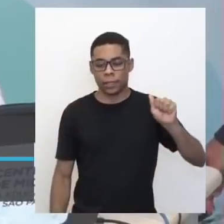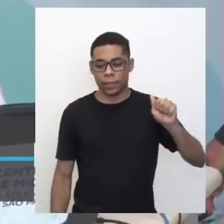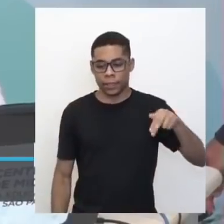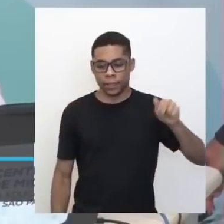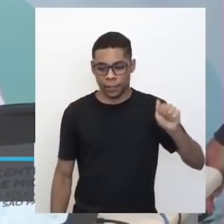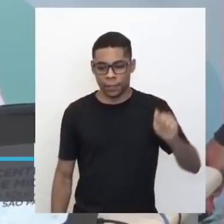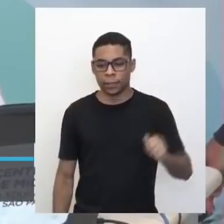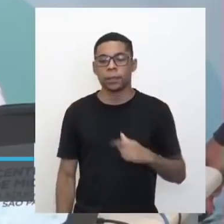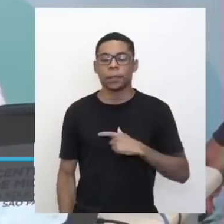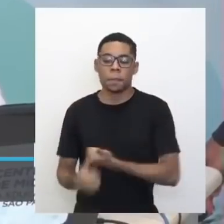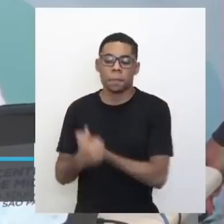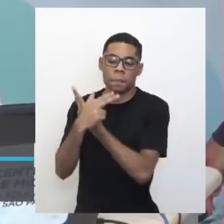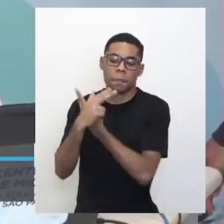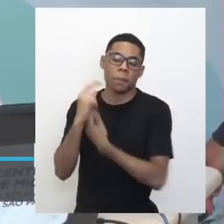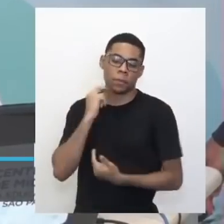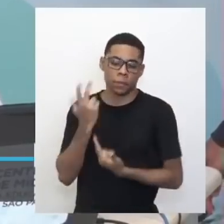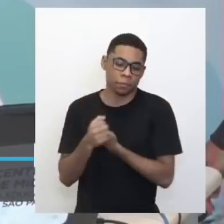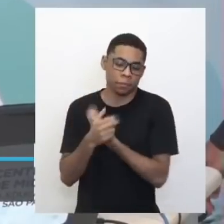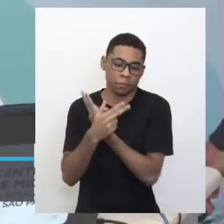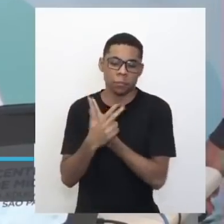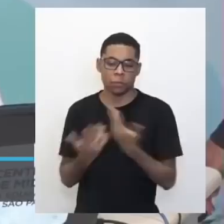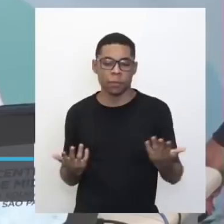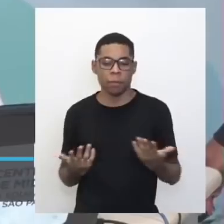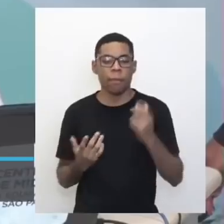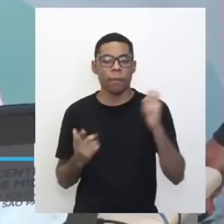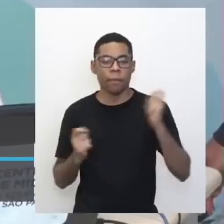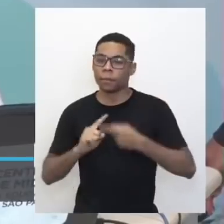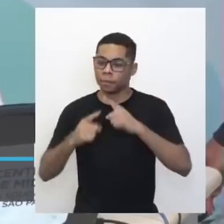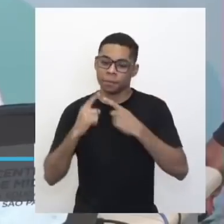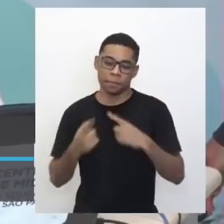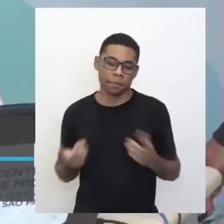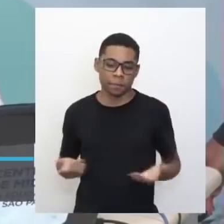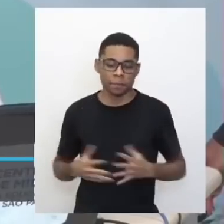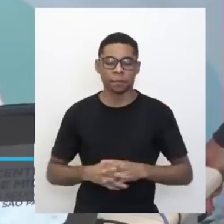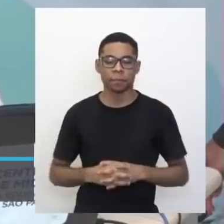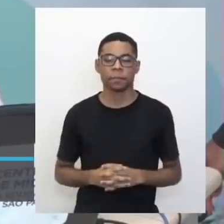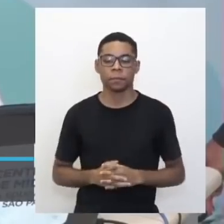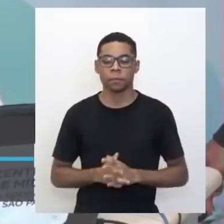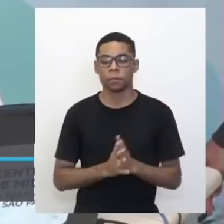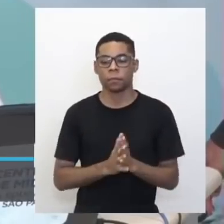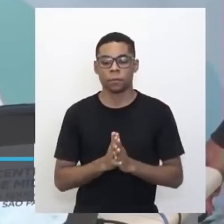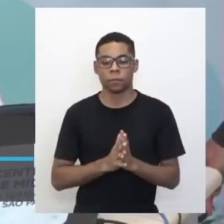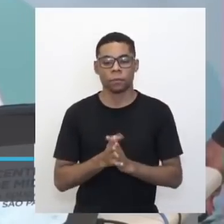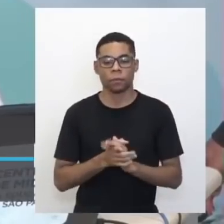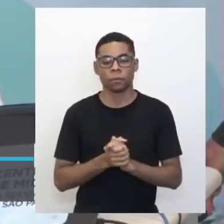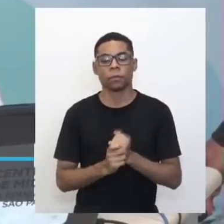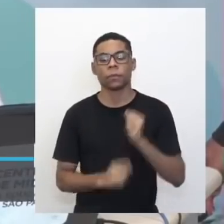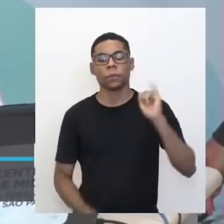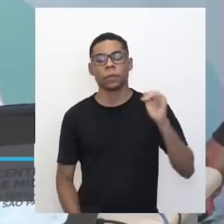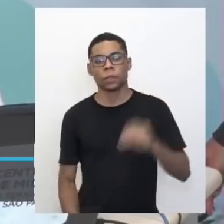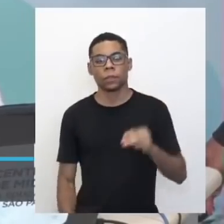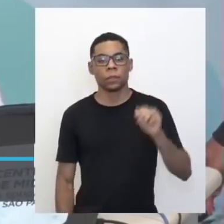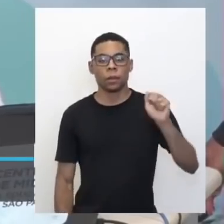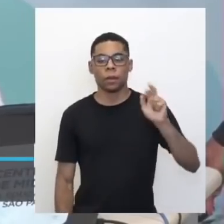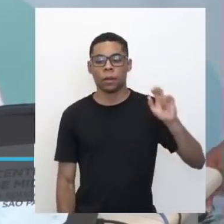Vamos ver aqui os morcegos. Aí, né, podemos discutir. Vamos ver quem mais aqui. Sim, a Raia.